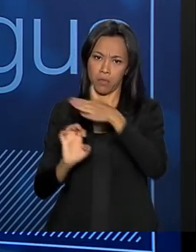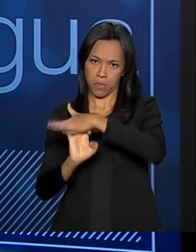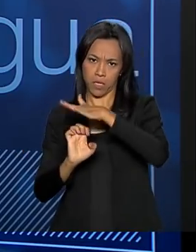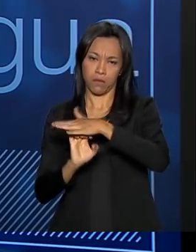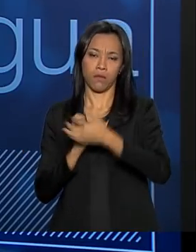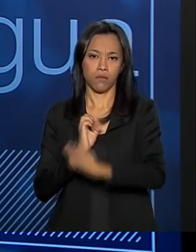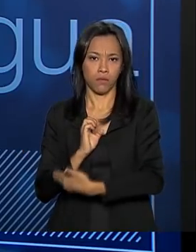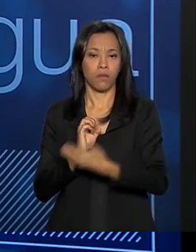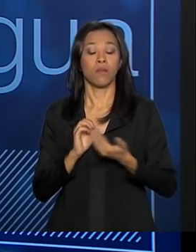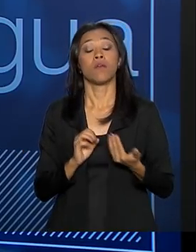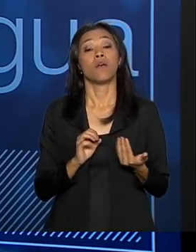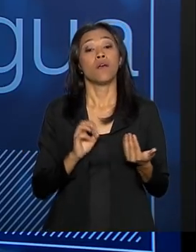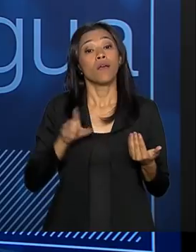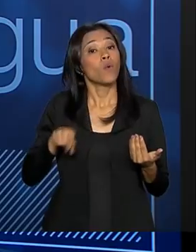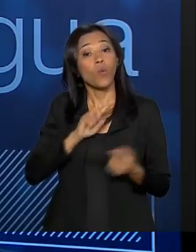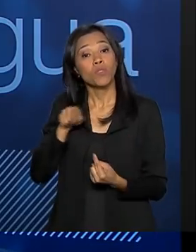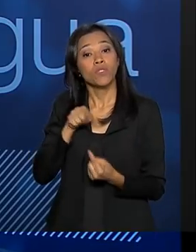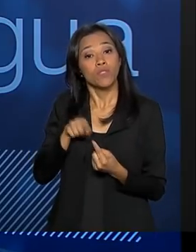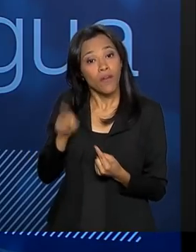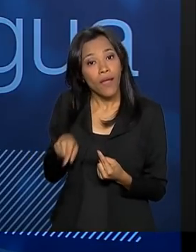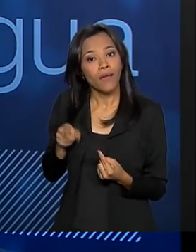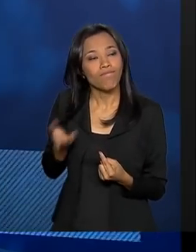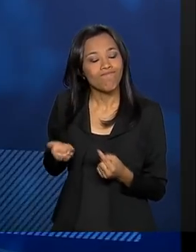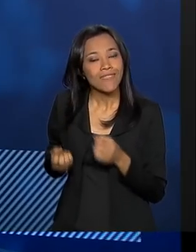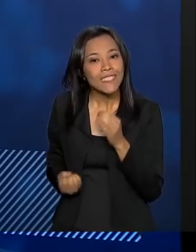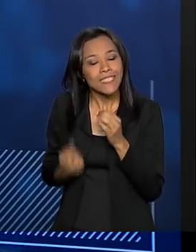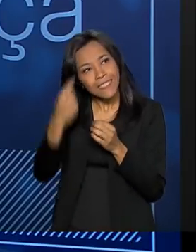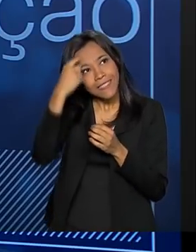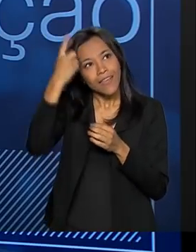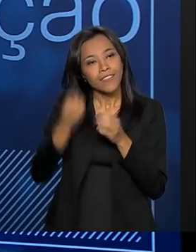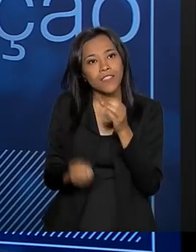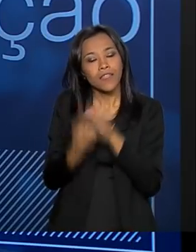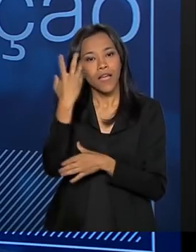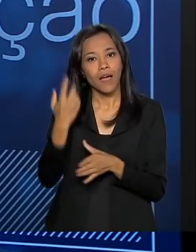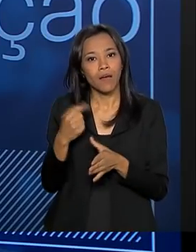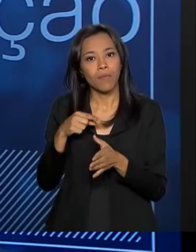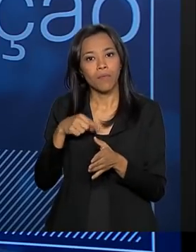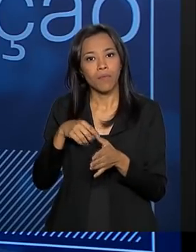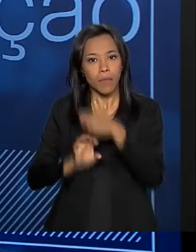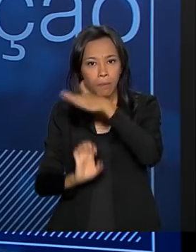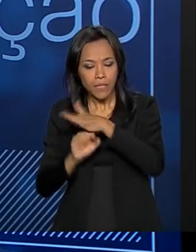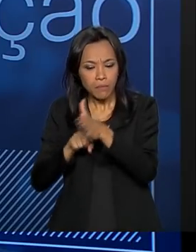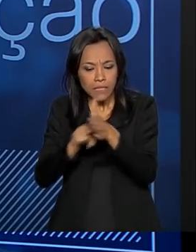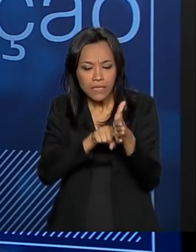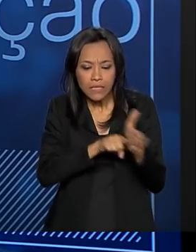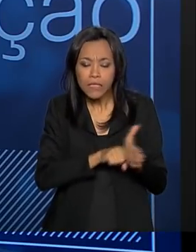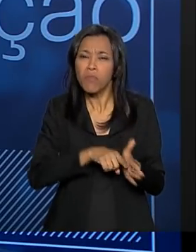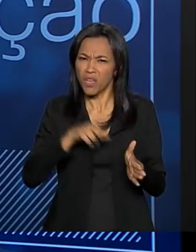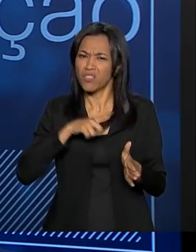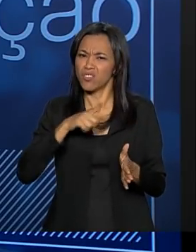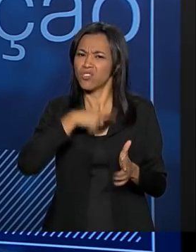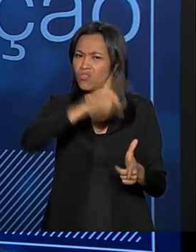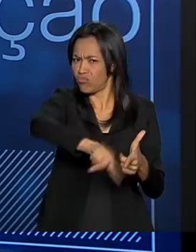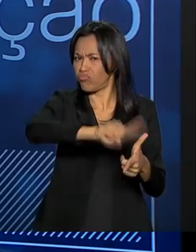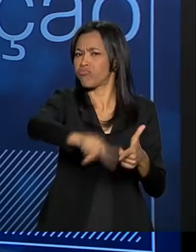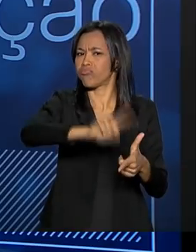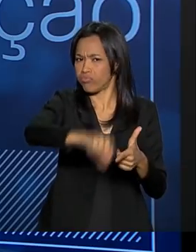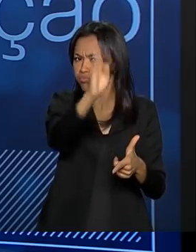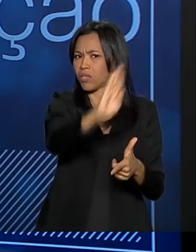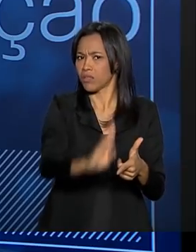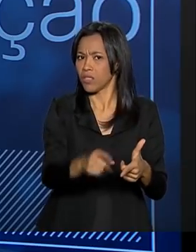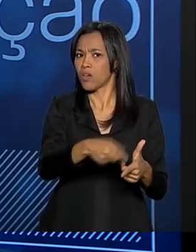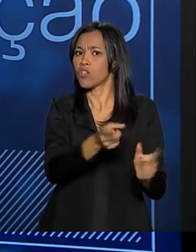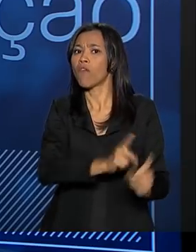de criar uma empresa de pesquisa agropecuária para um país que tinha problemas, como a gente já disse aqui, o Brasil era